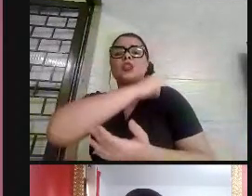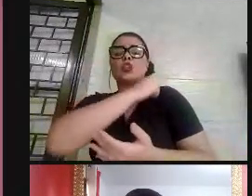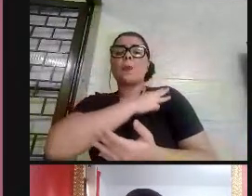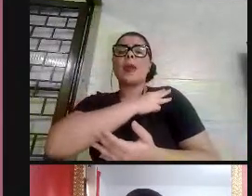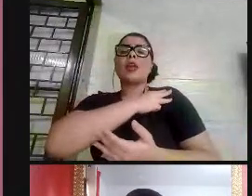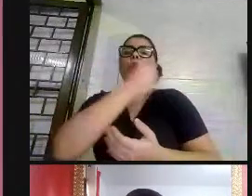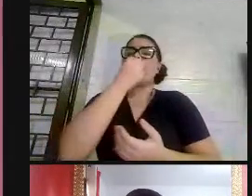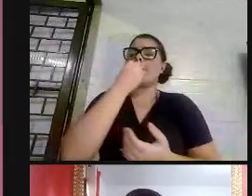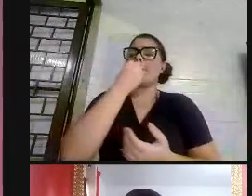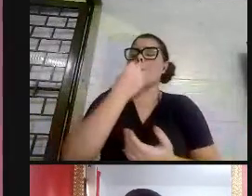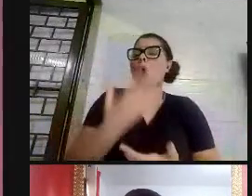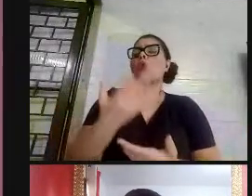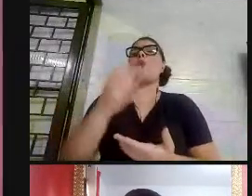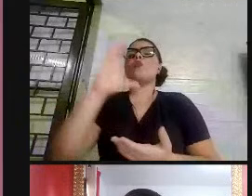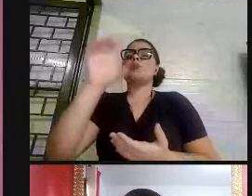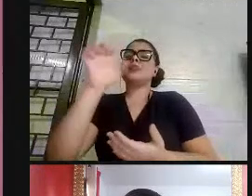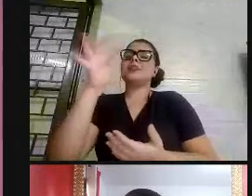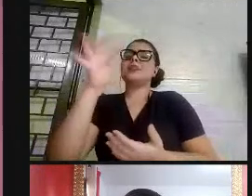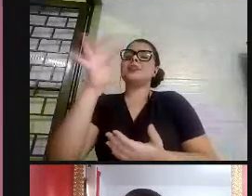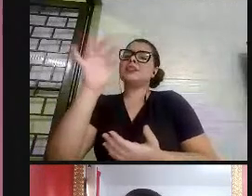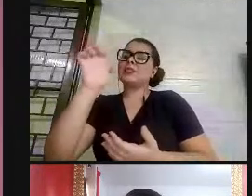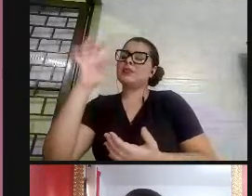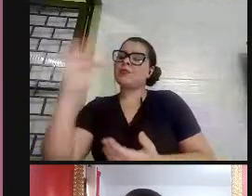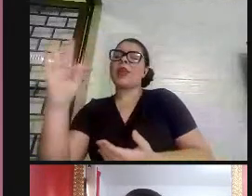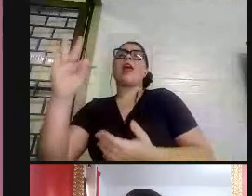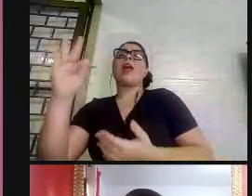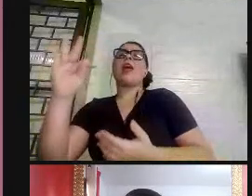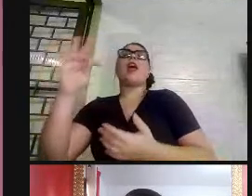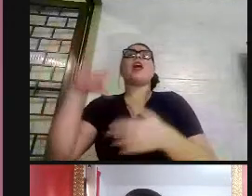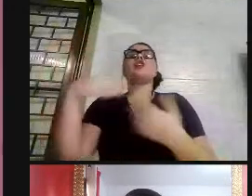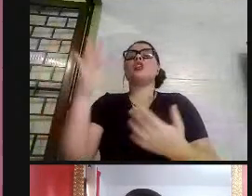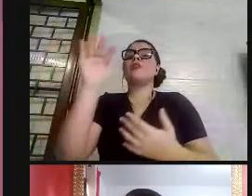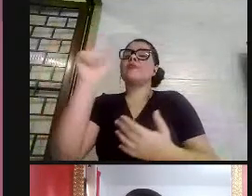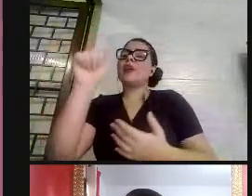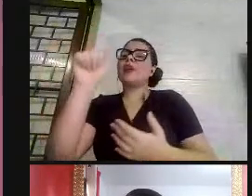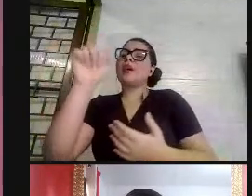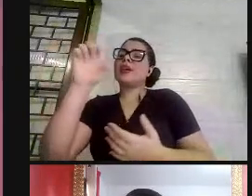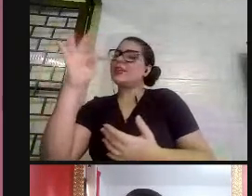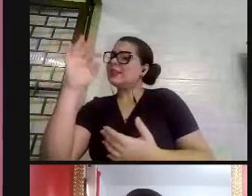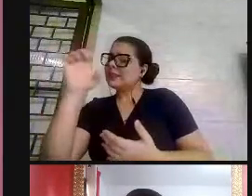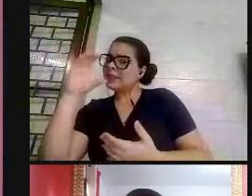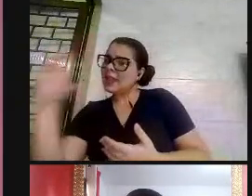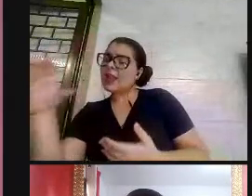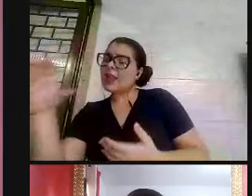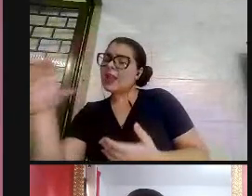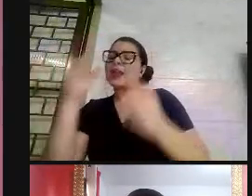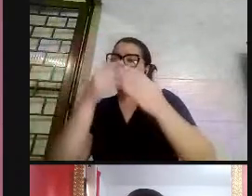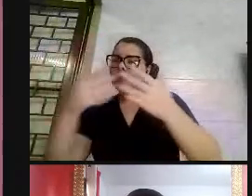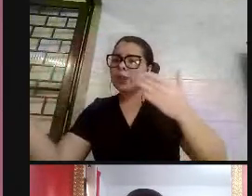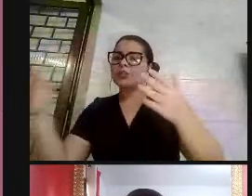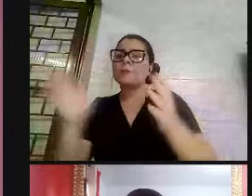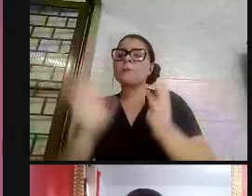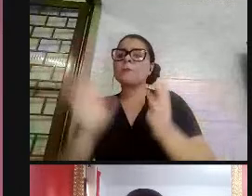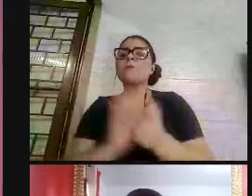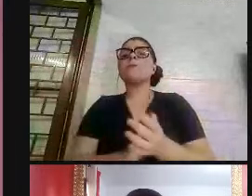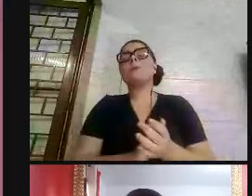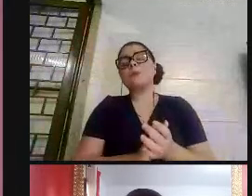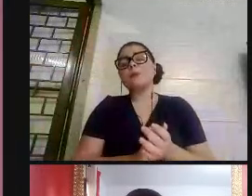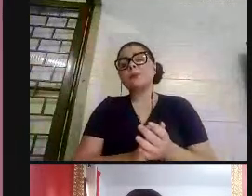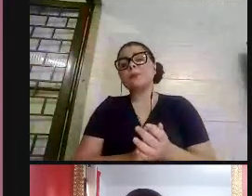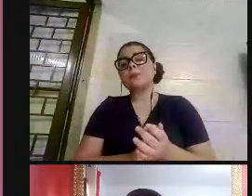CEPET, o FAETEC, o FUTO SECURDO, o IFRJ, como bem disse a Ana, entre outros.